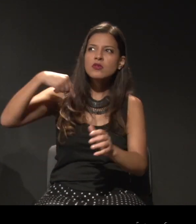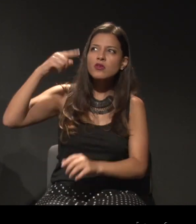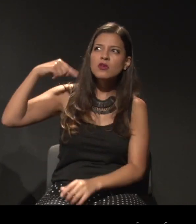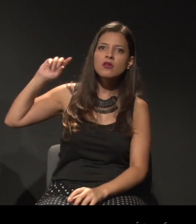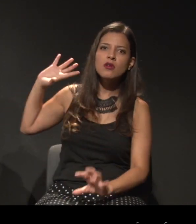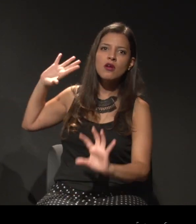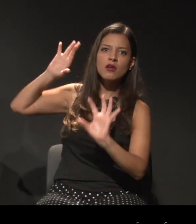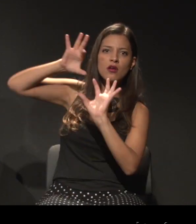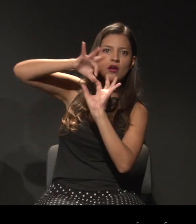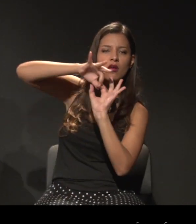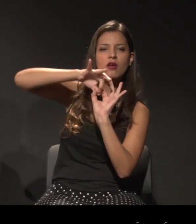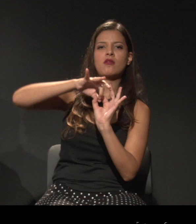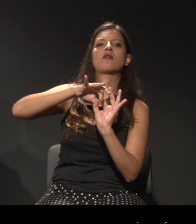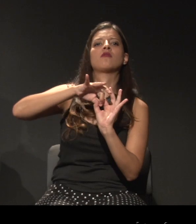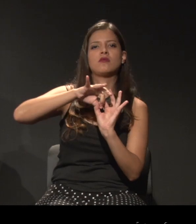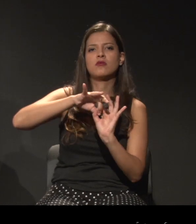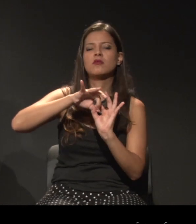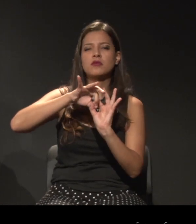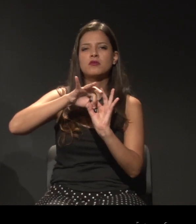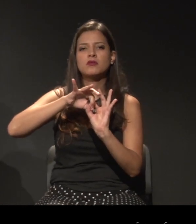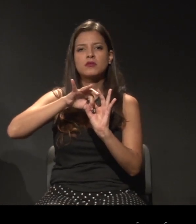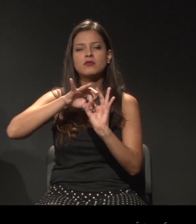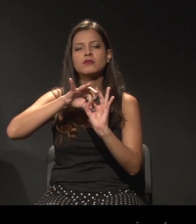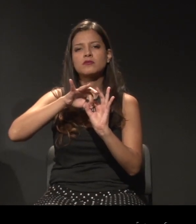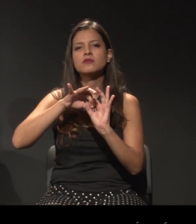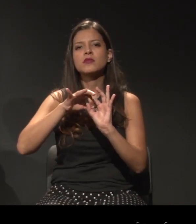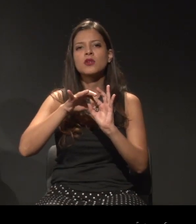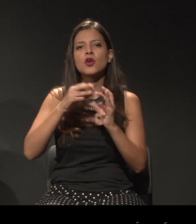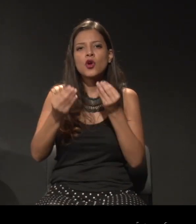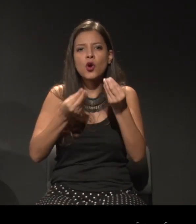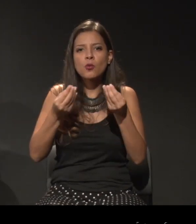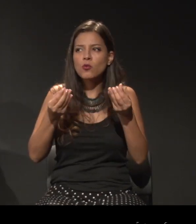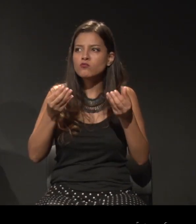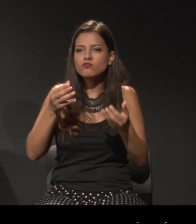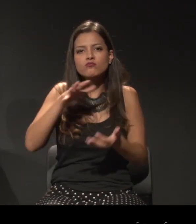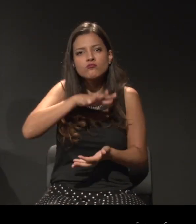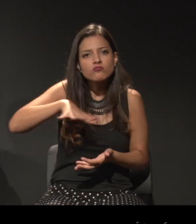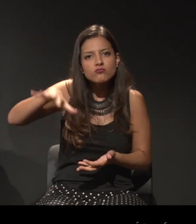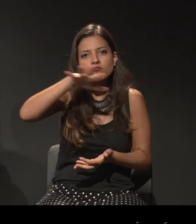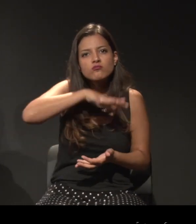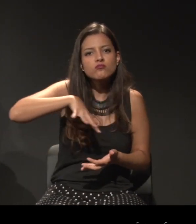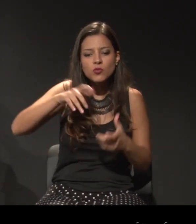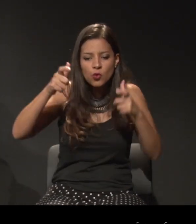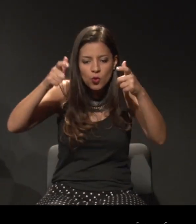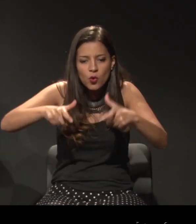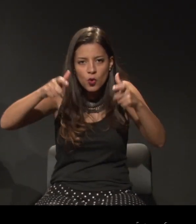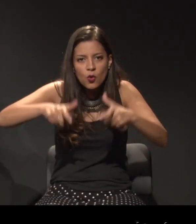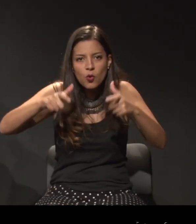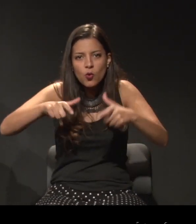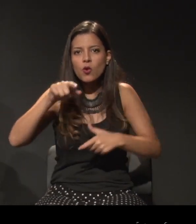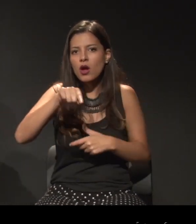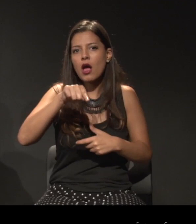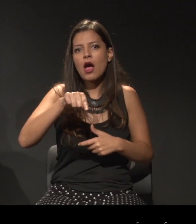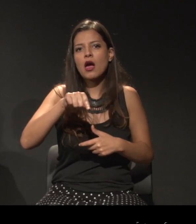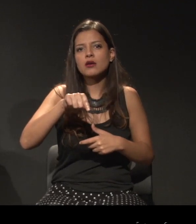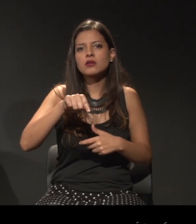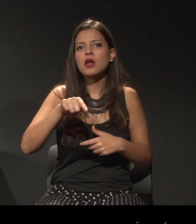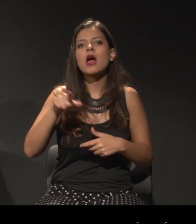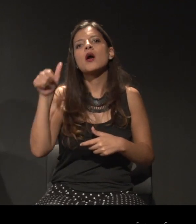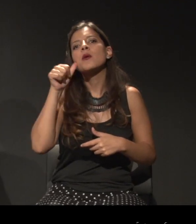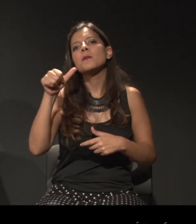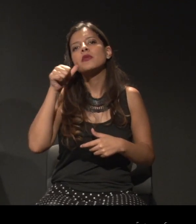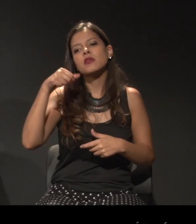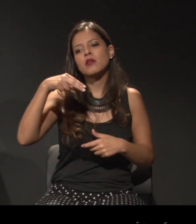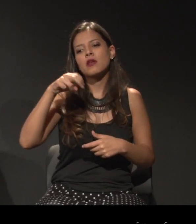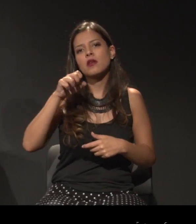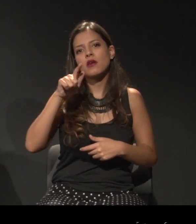reconexão com esse estado, com esse lugar que a negra, inclusive, vai